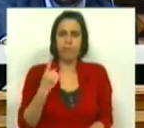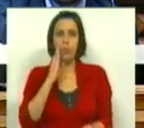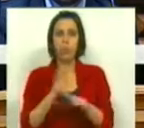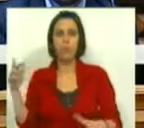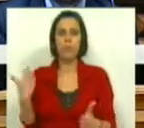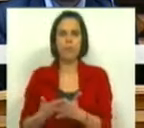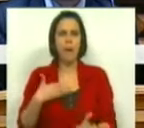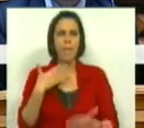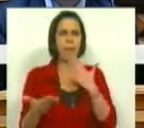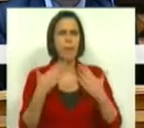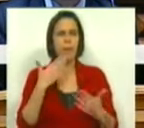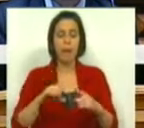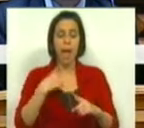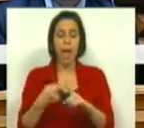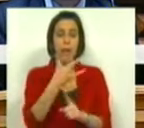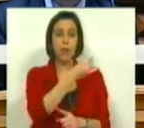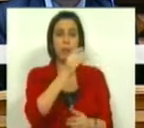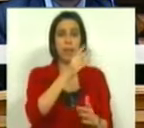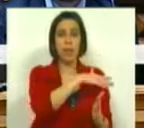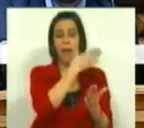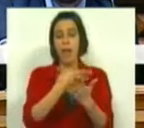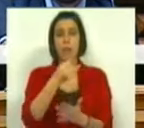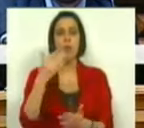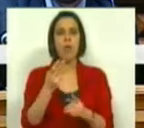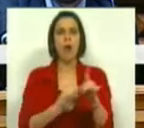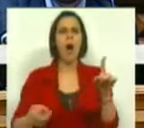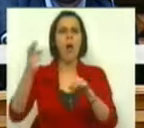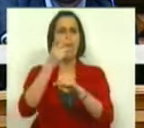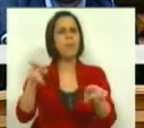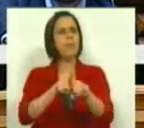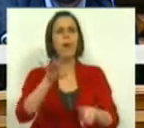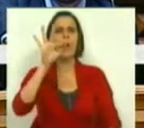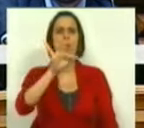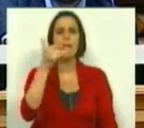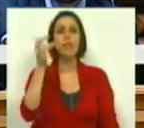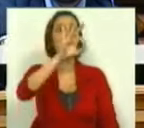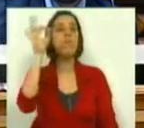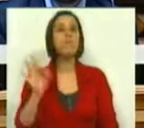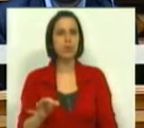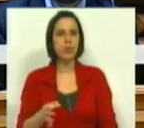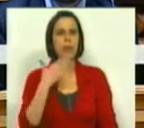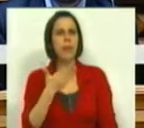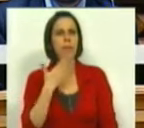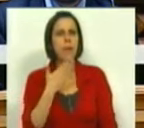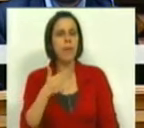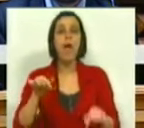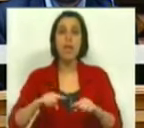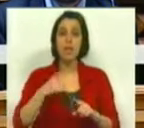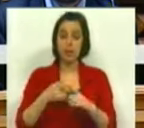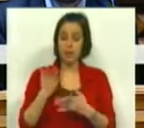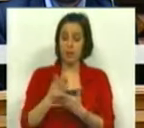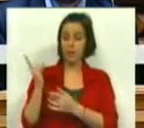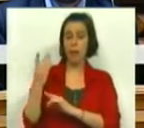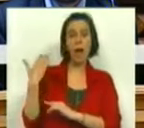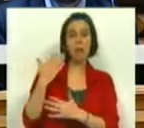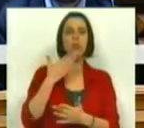nos últimos anos. De 2010 para 2011, os pedidos aumentaram 42% e este ano, só até